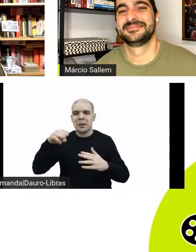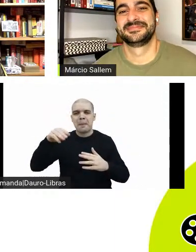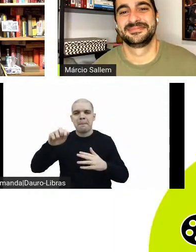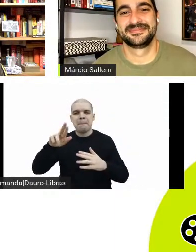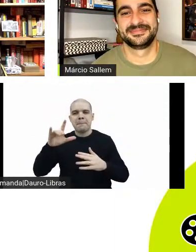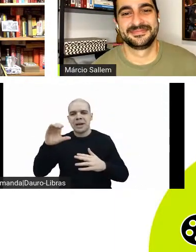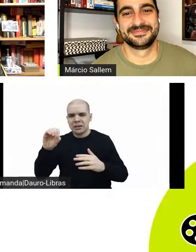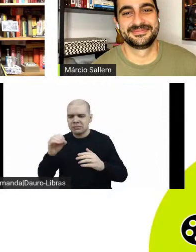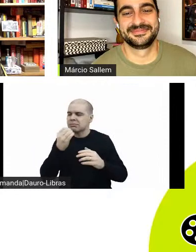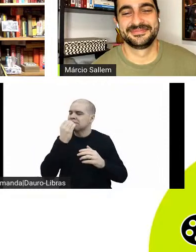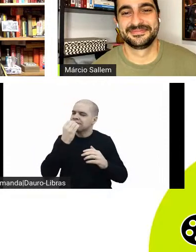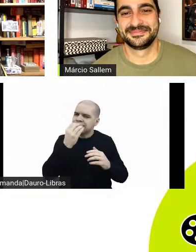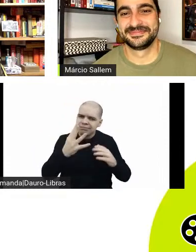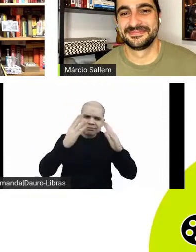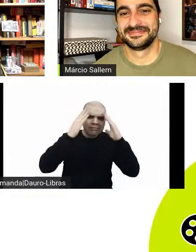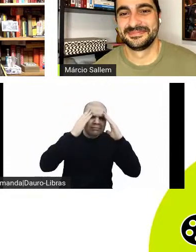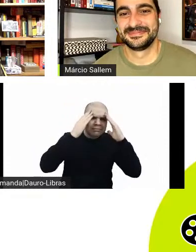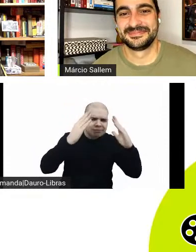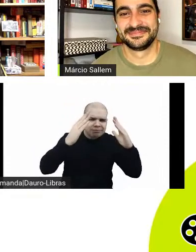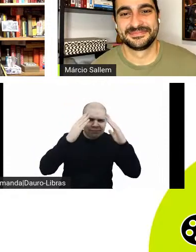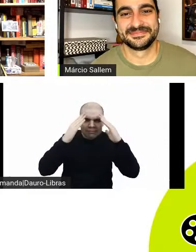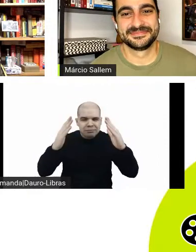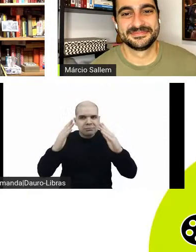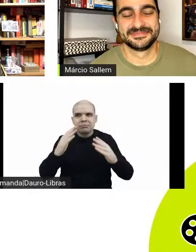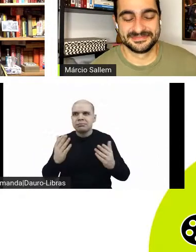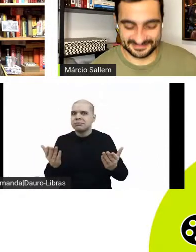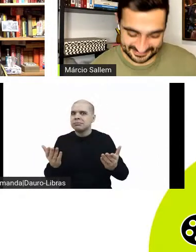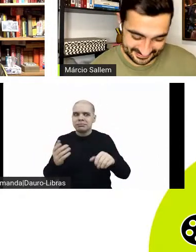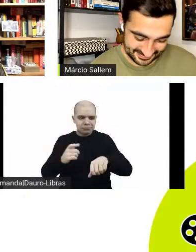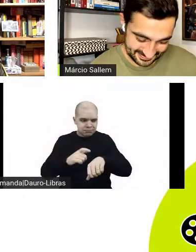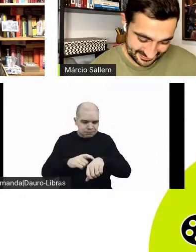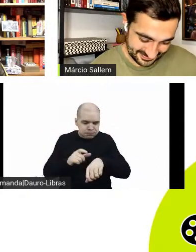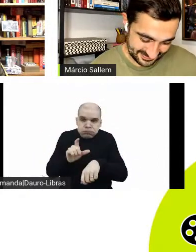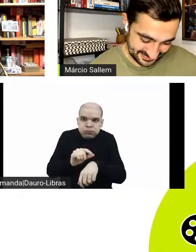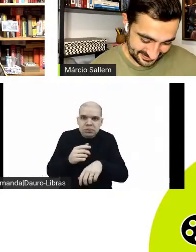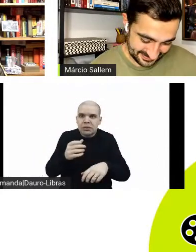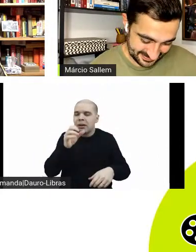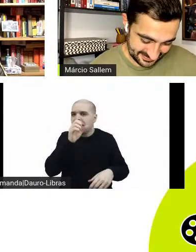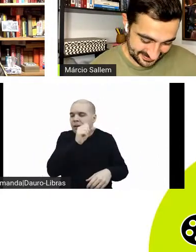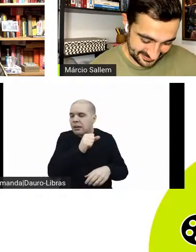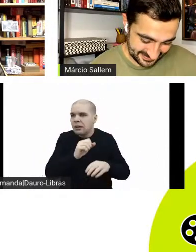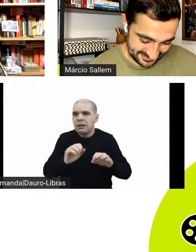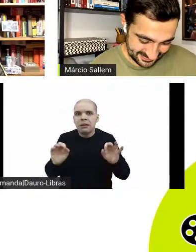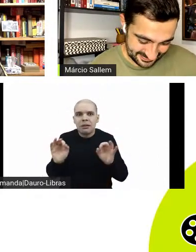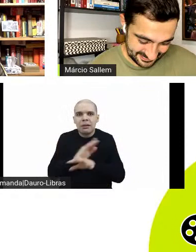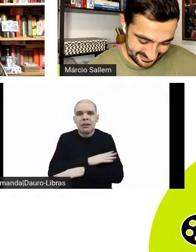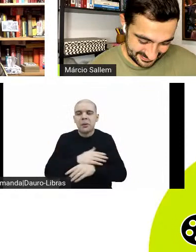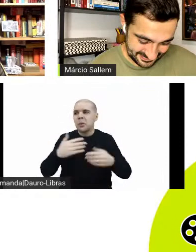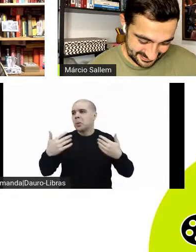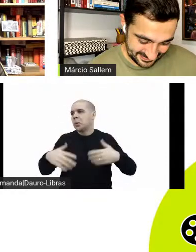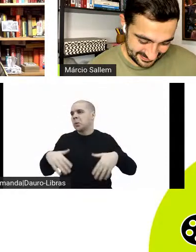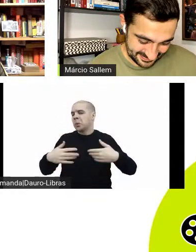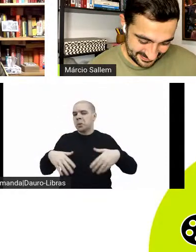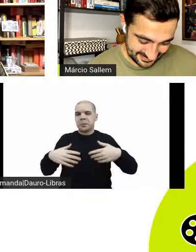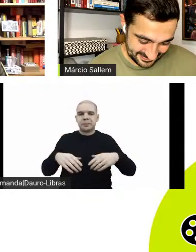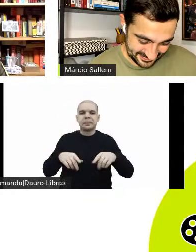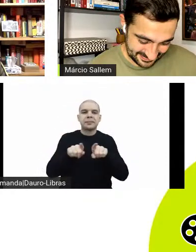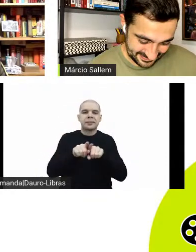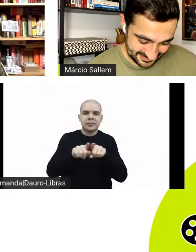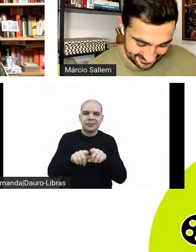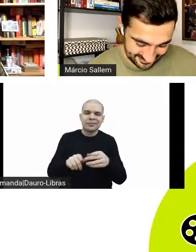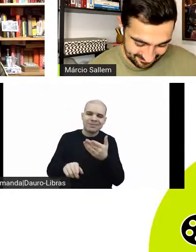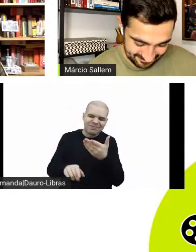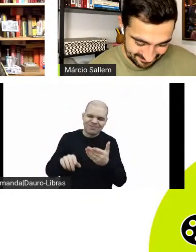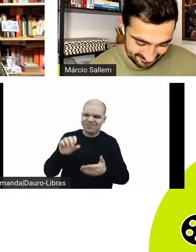piscar, esse filme também tinha muita coisa para falar. Eu acho que o Sérgio tocou num ponto importante que a gente está sofrendo esses dois